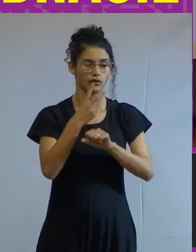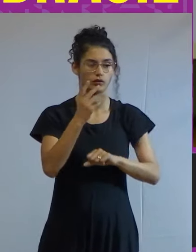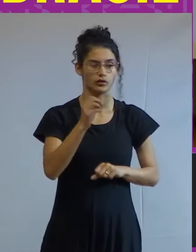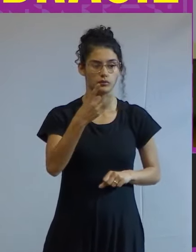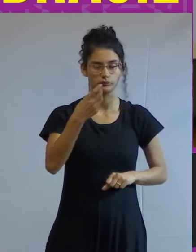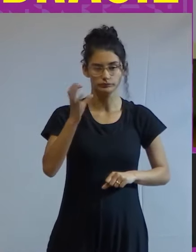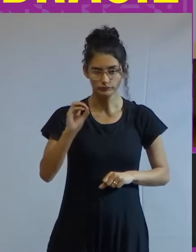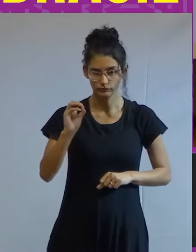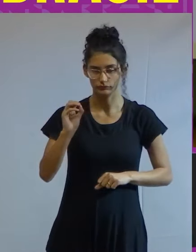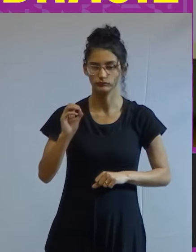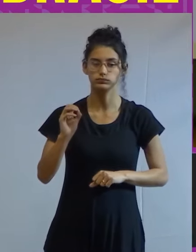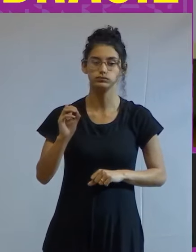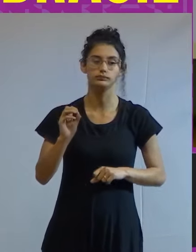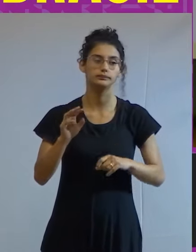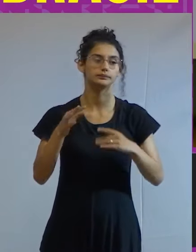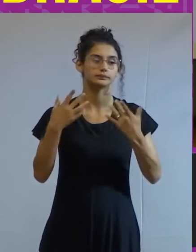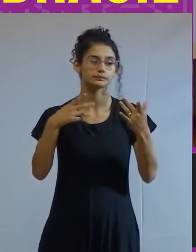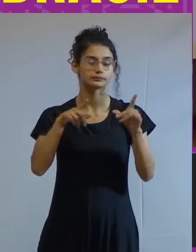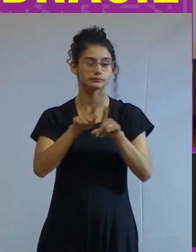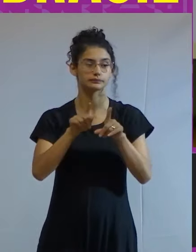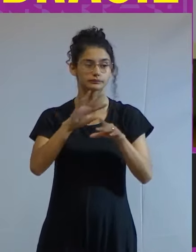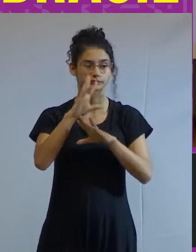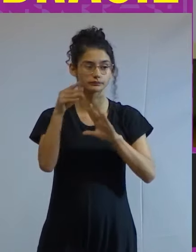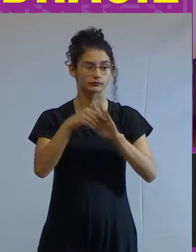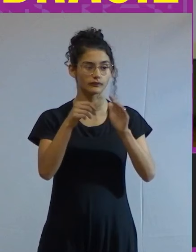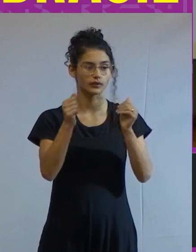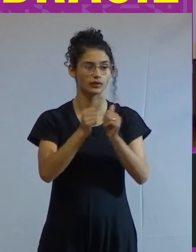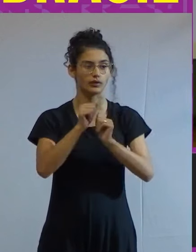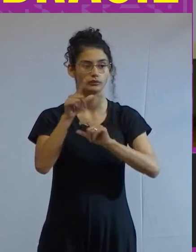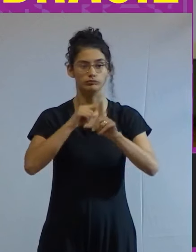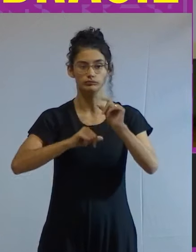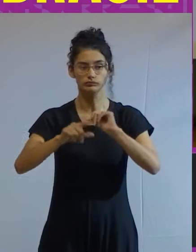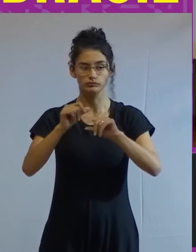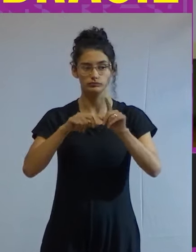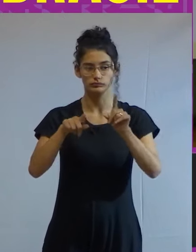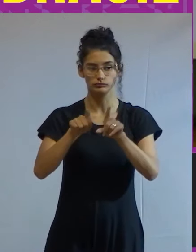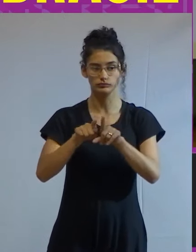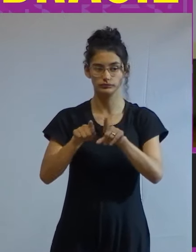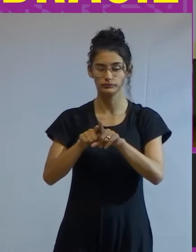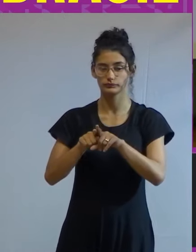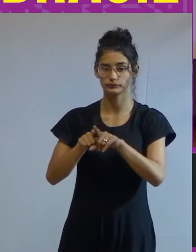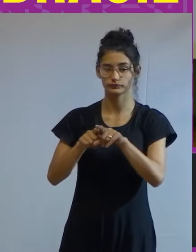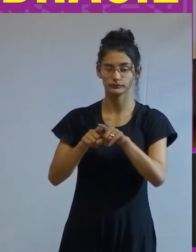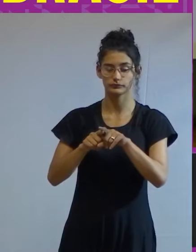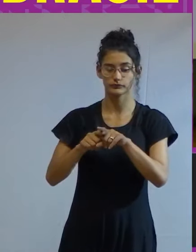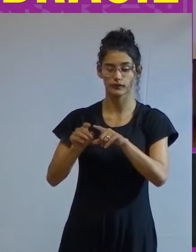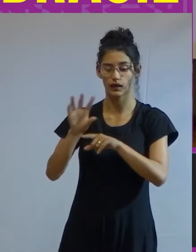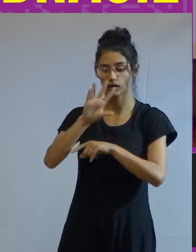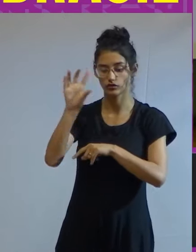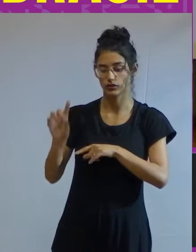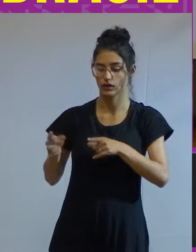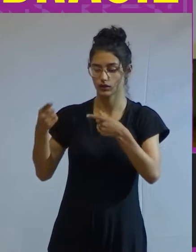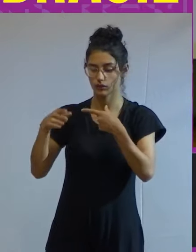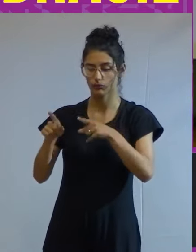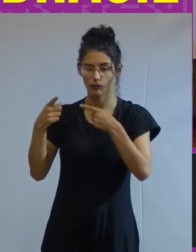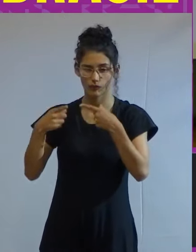e ao se colocar como alternativa a extrema direita provocou